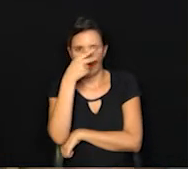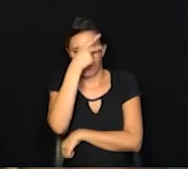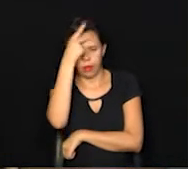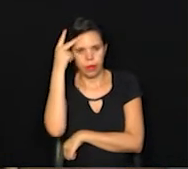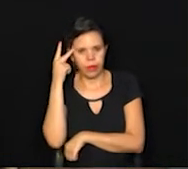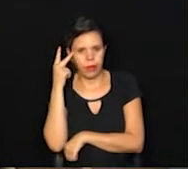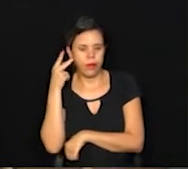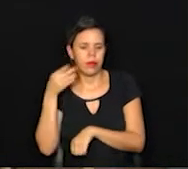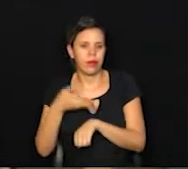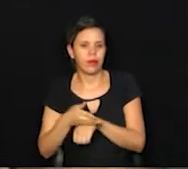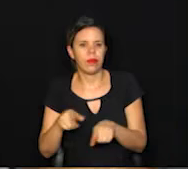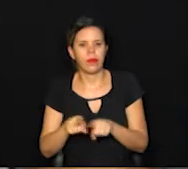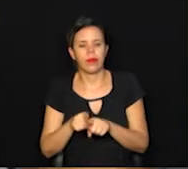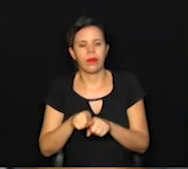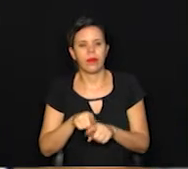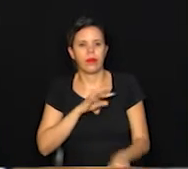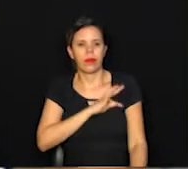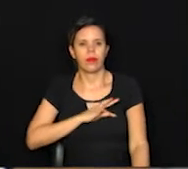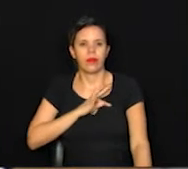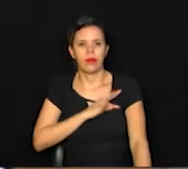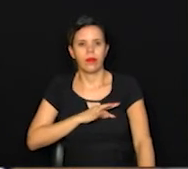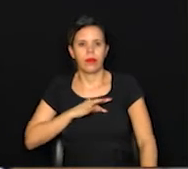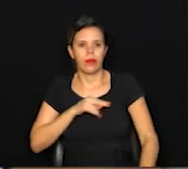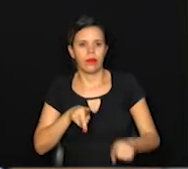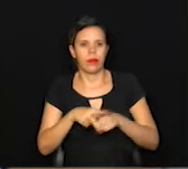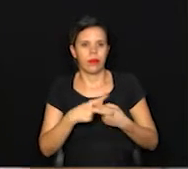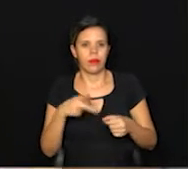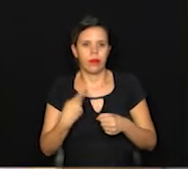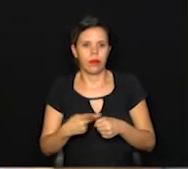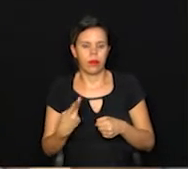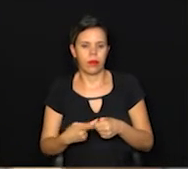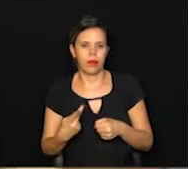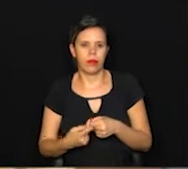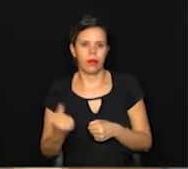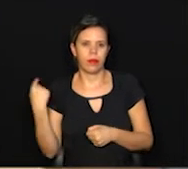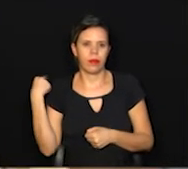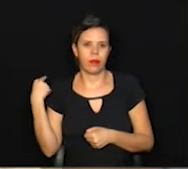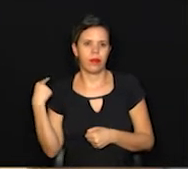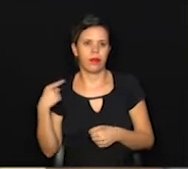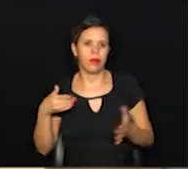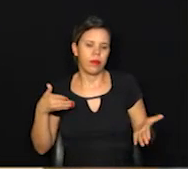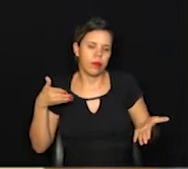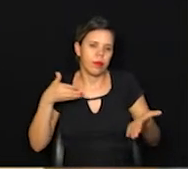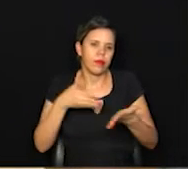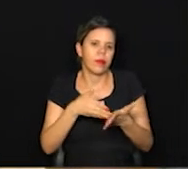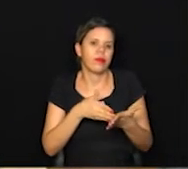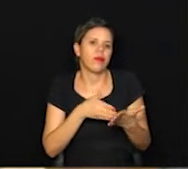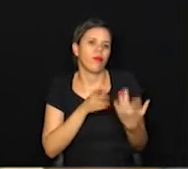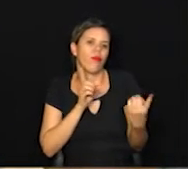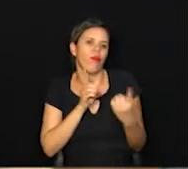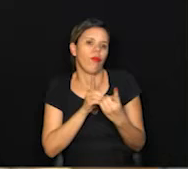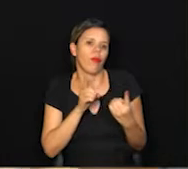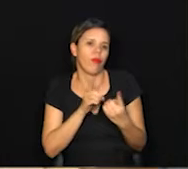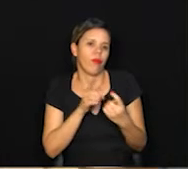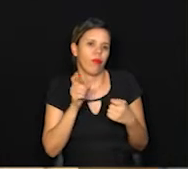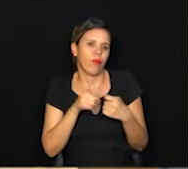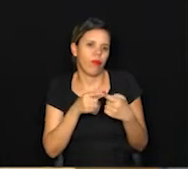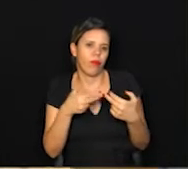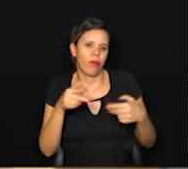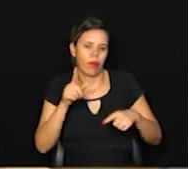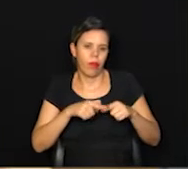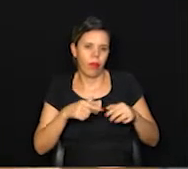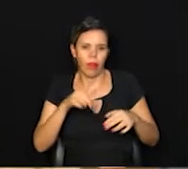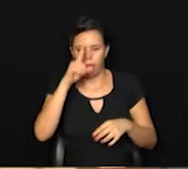hóspedes. A assistência técnica de produtos que estava ali limitada a produtos médicos e